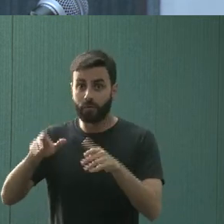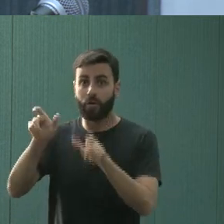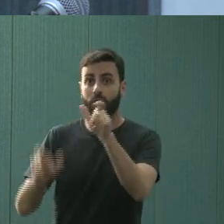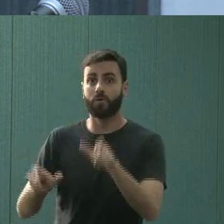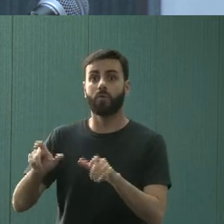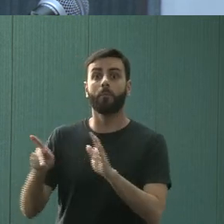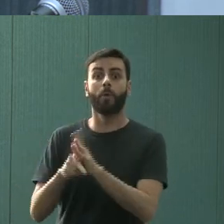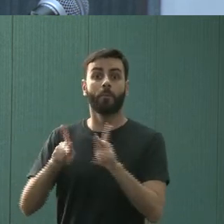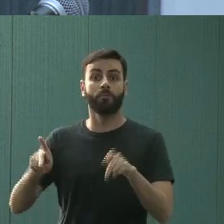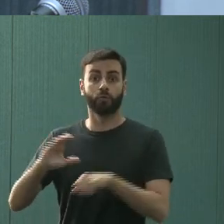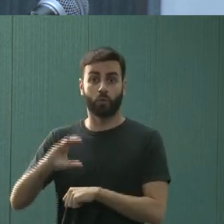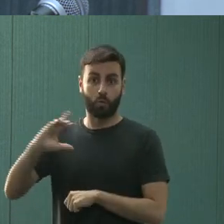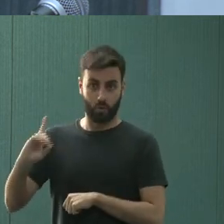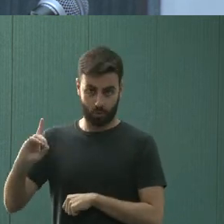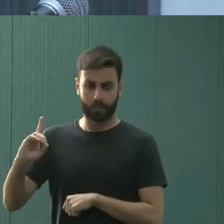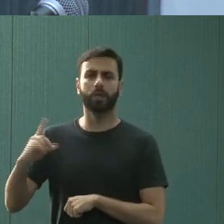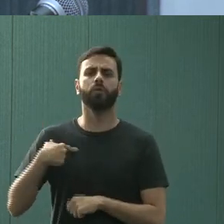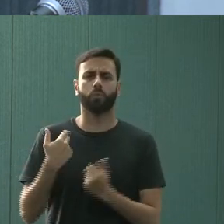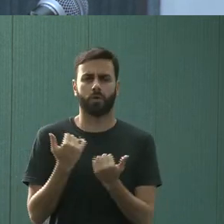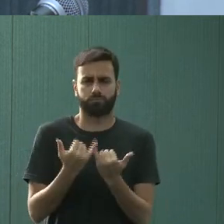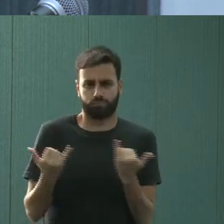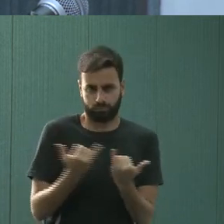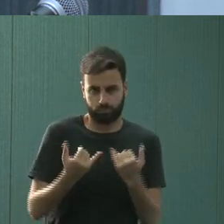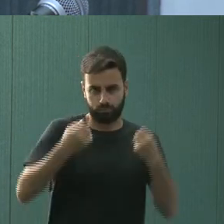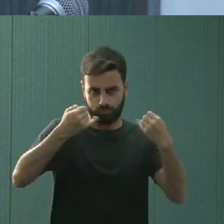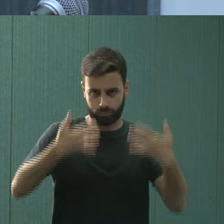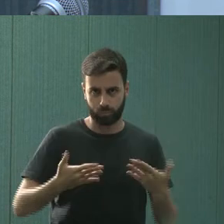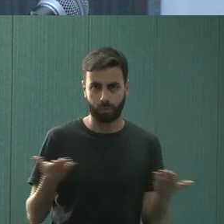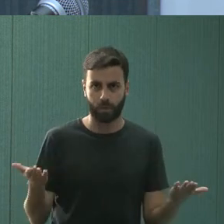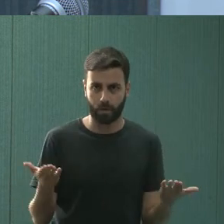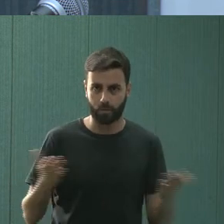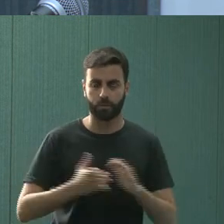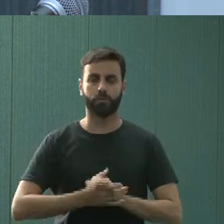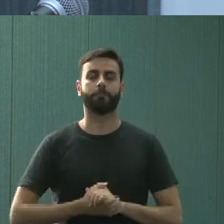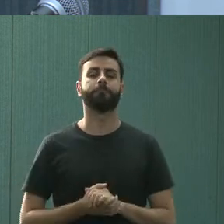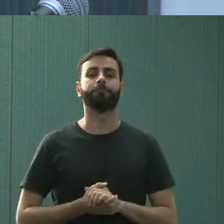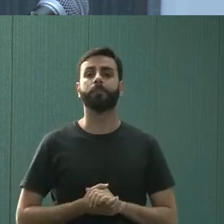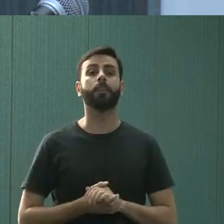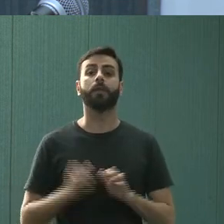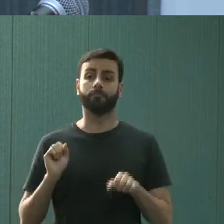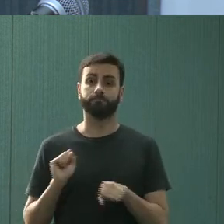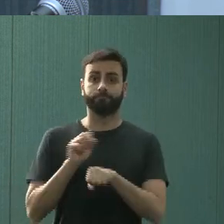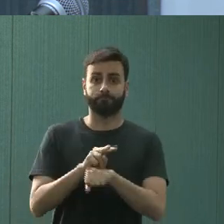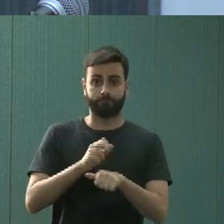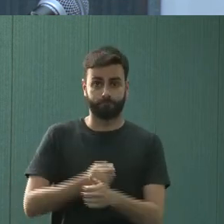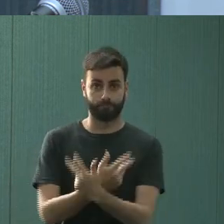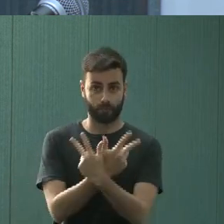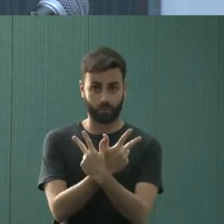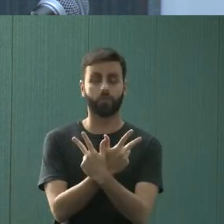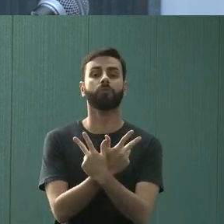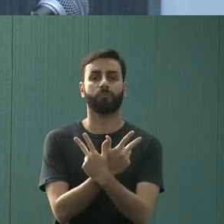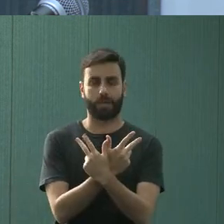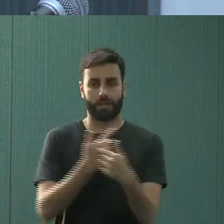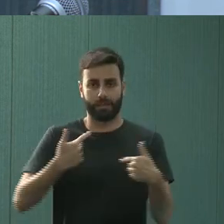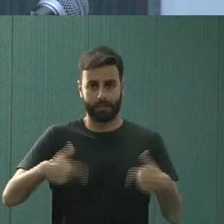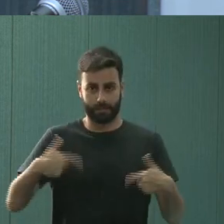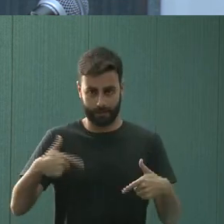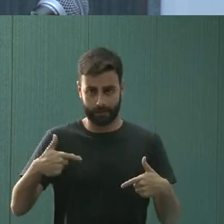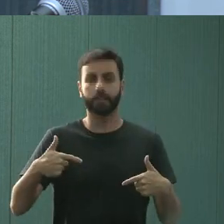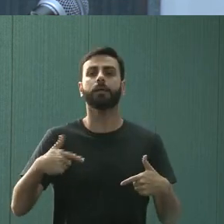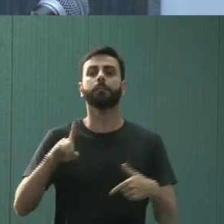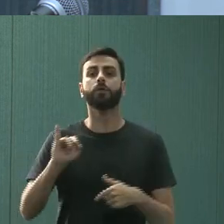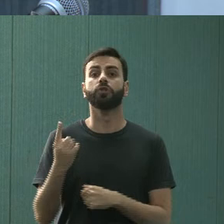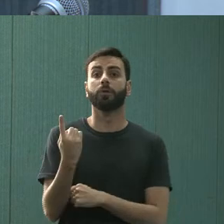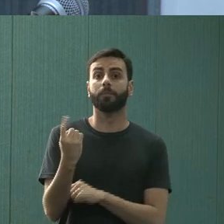passar um pouco pelos mesmos pontos. Bom, eu ingressei aqui na Universidade em